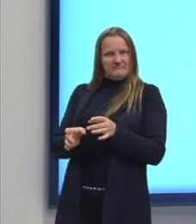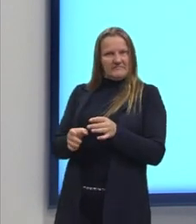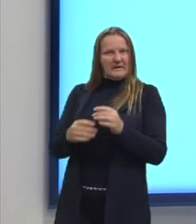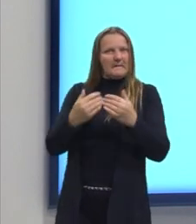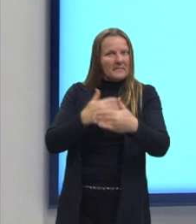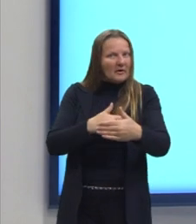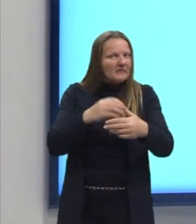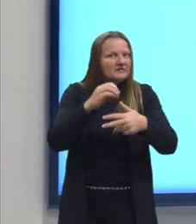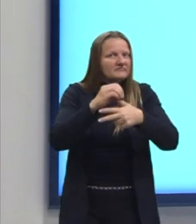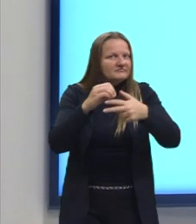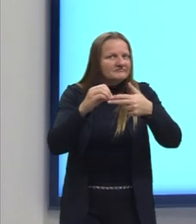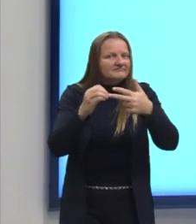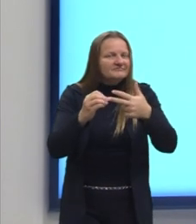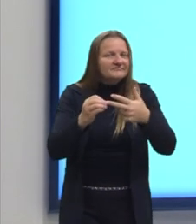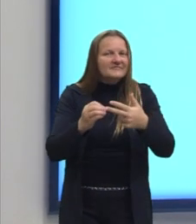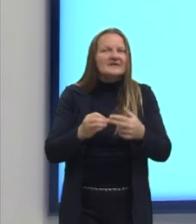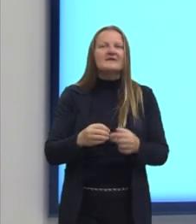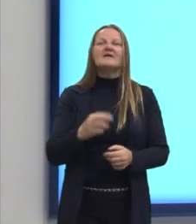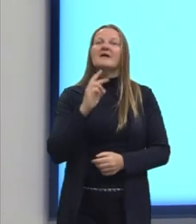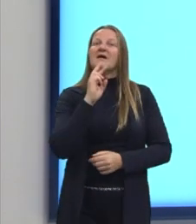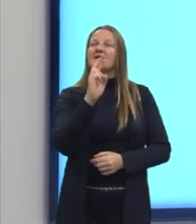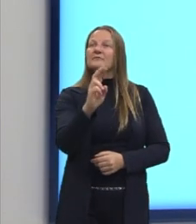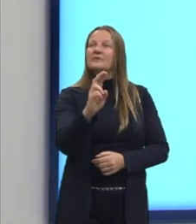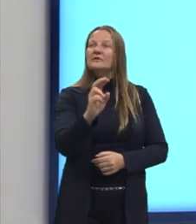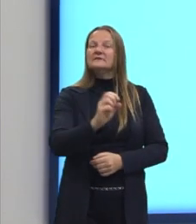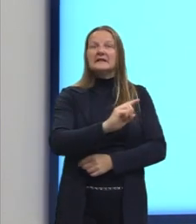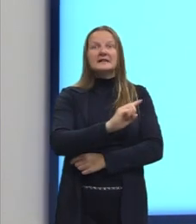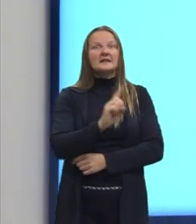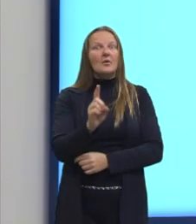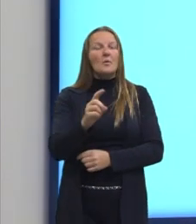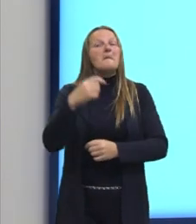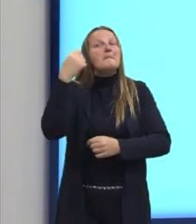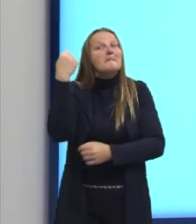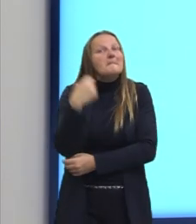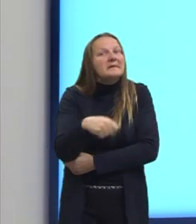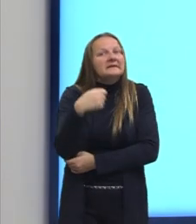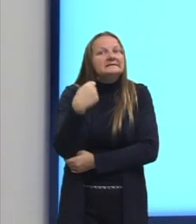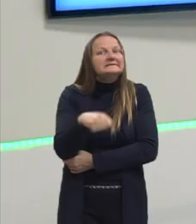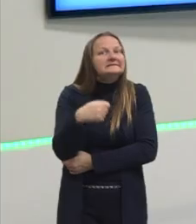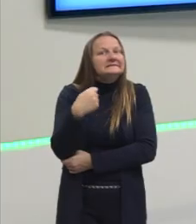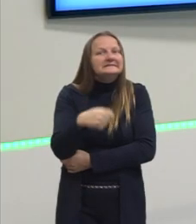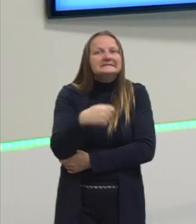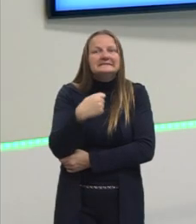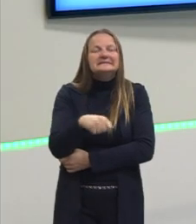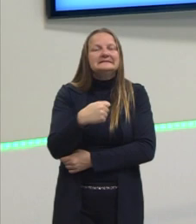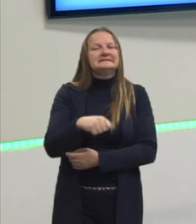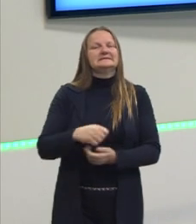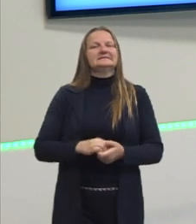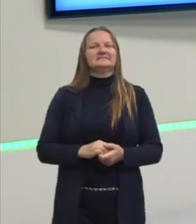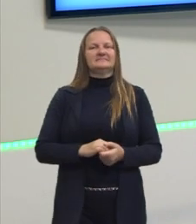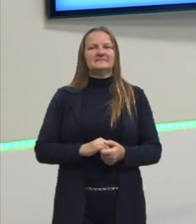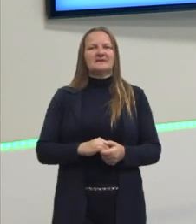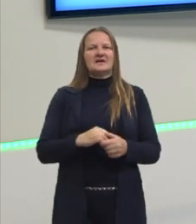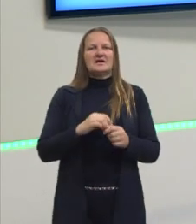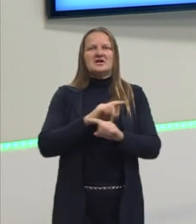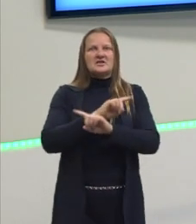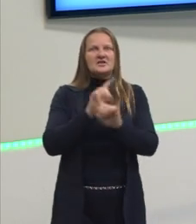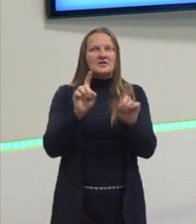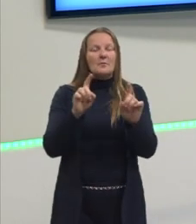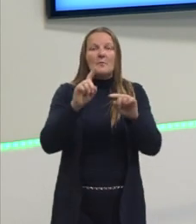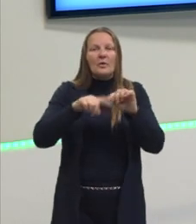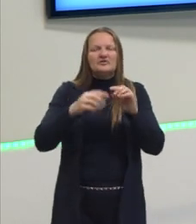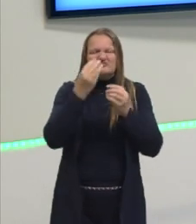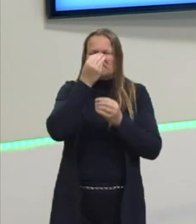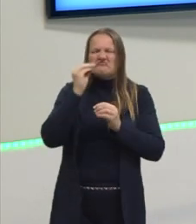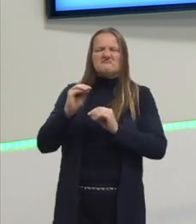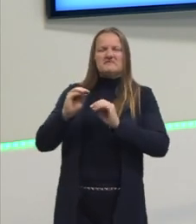prova do Enem? E a resposta vai ser um retumbante, né? Não. A gente não pode